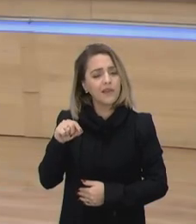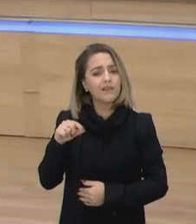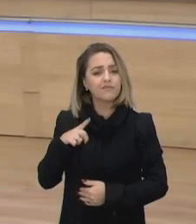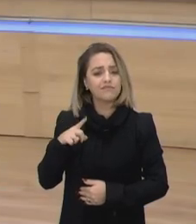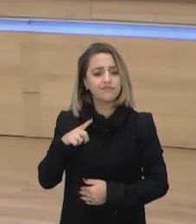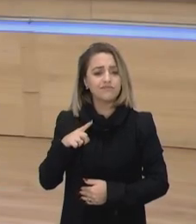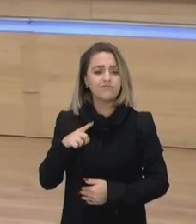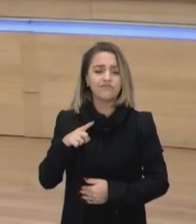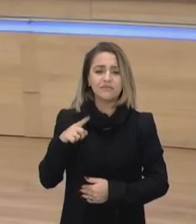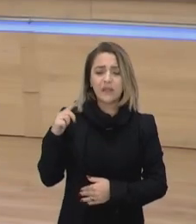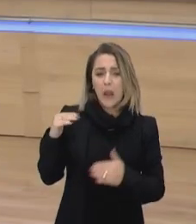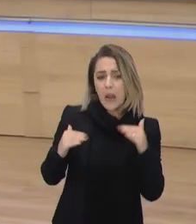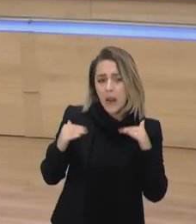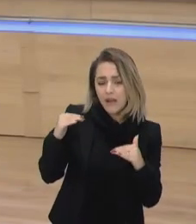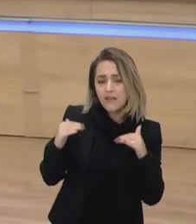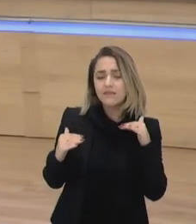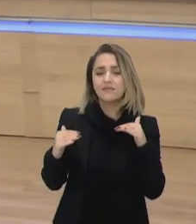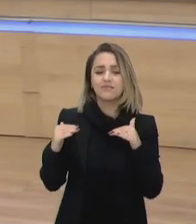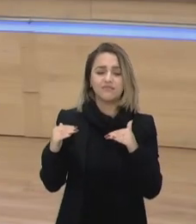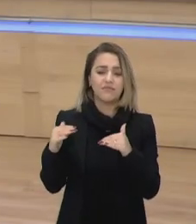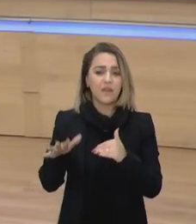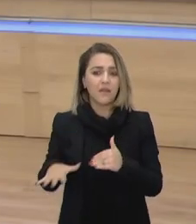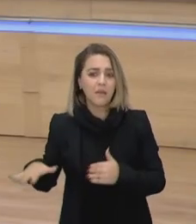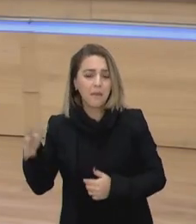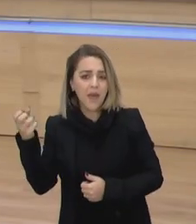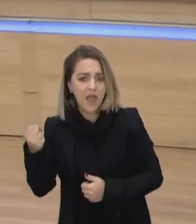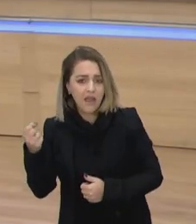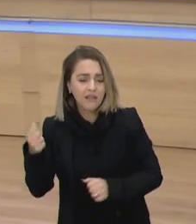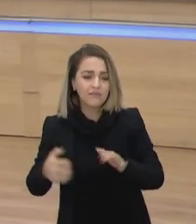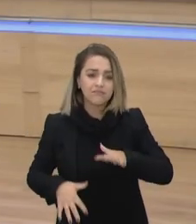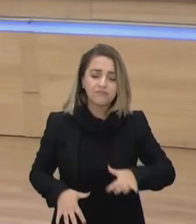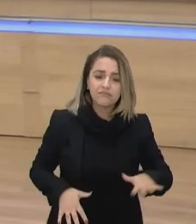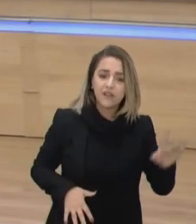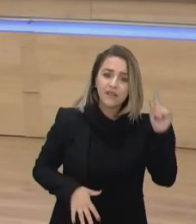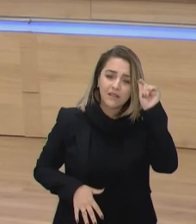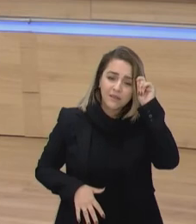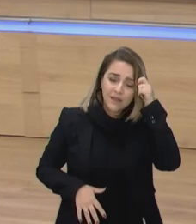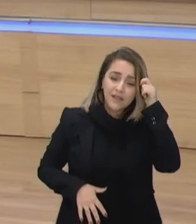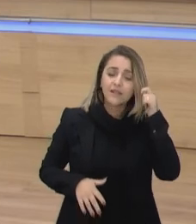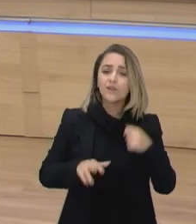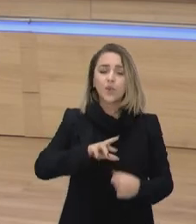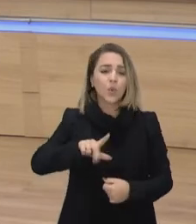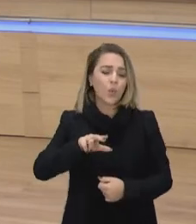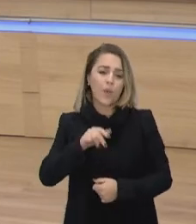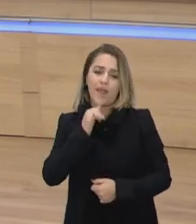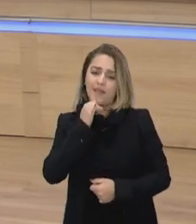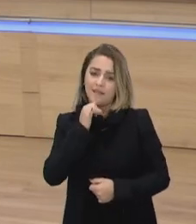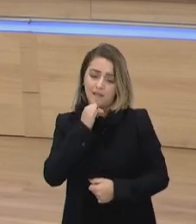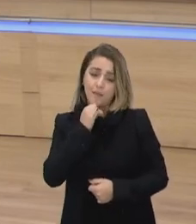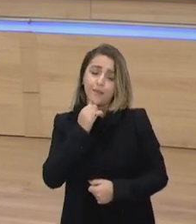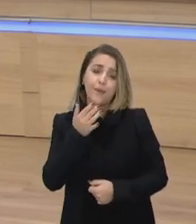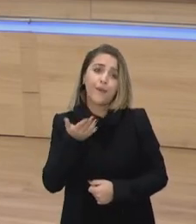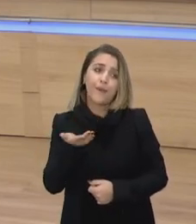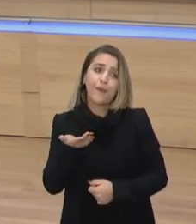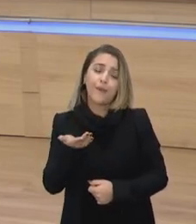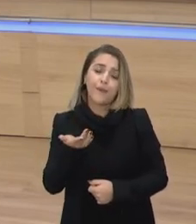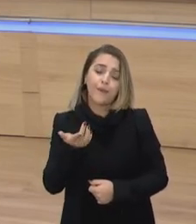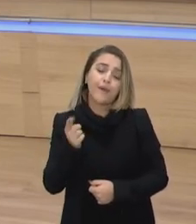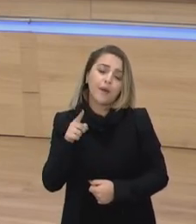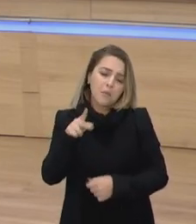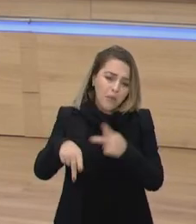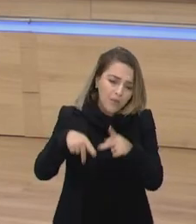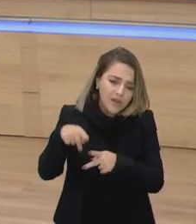desproporção de pessoas brancas e pessoas pretas e não porque a nossa população isso é muito importante dizer ela é